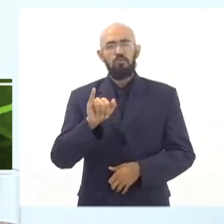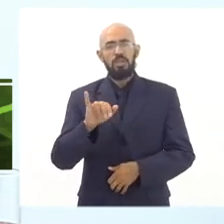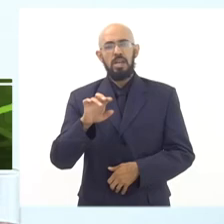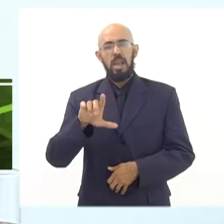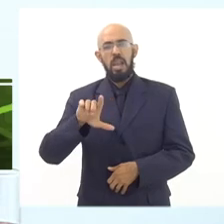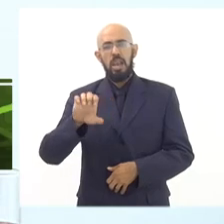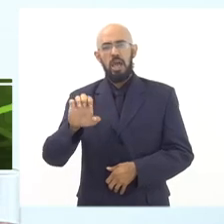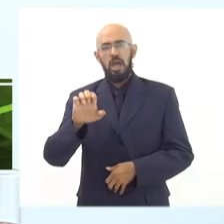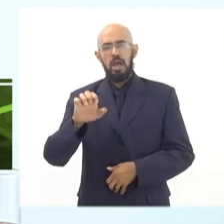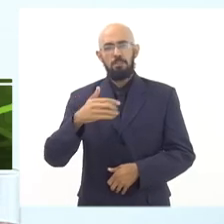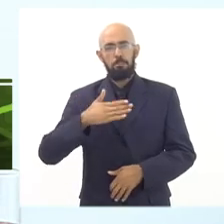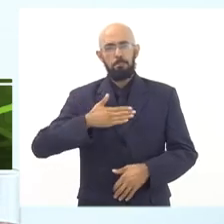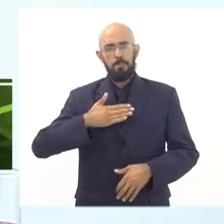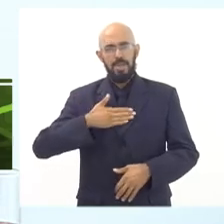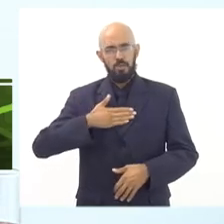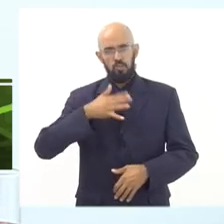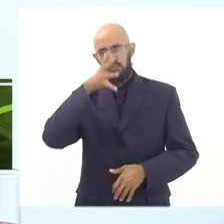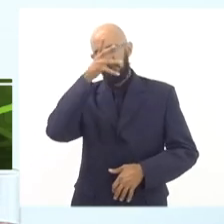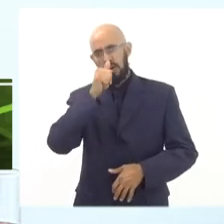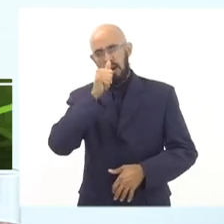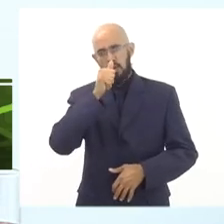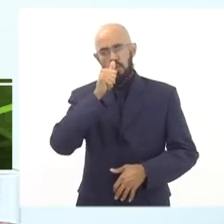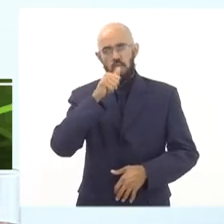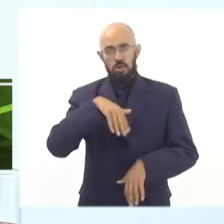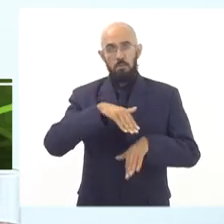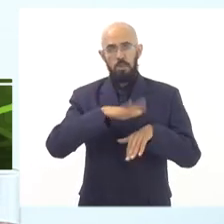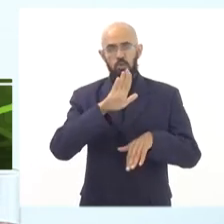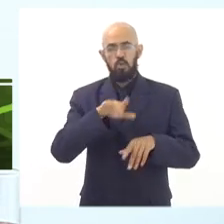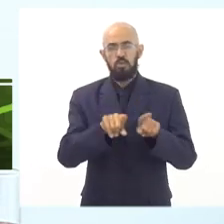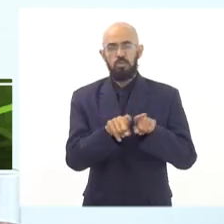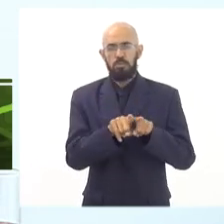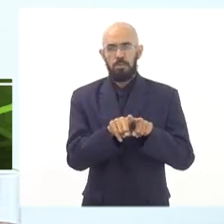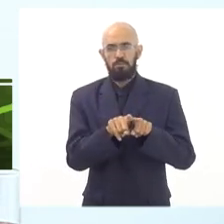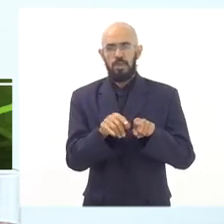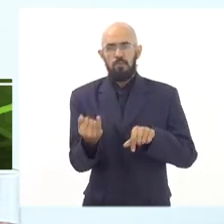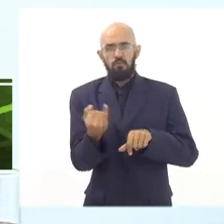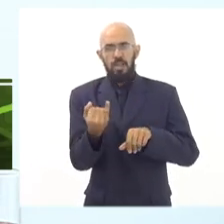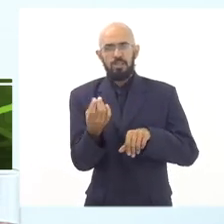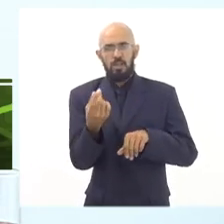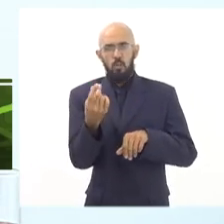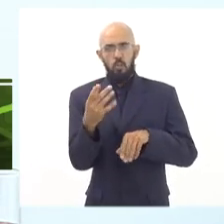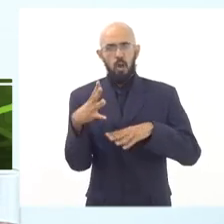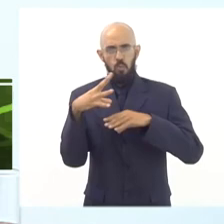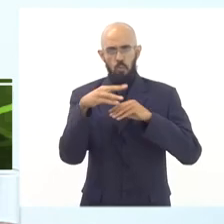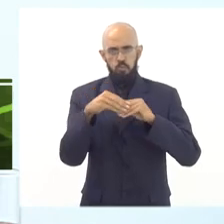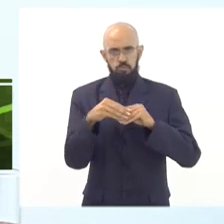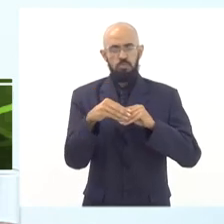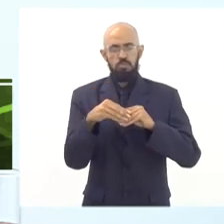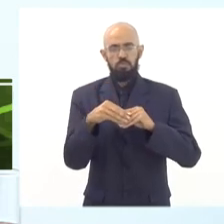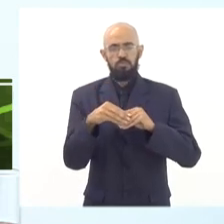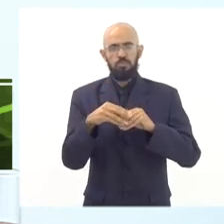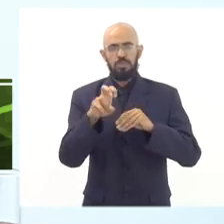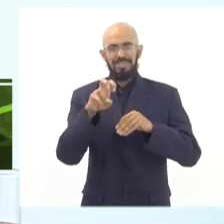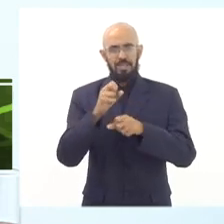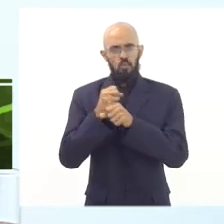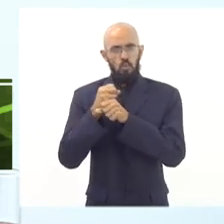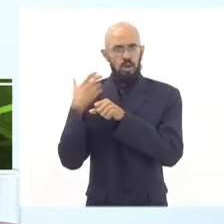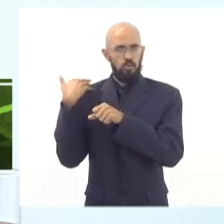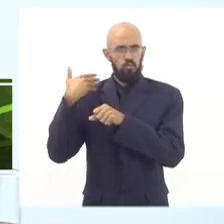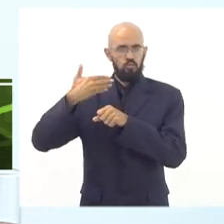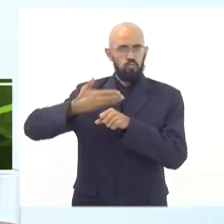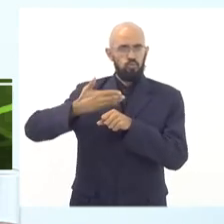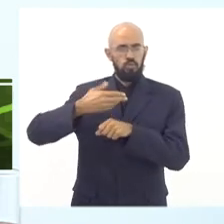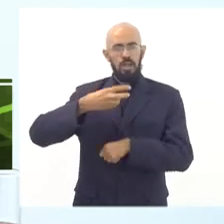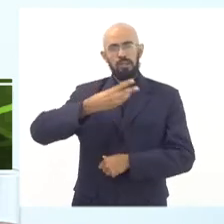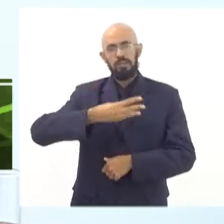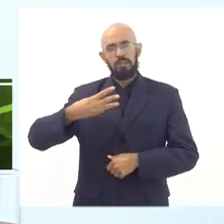Então, gente pegou os índices oficiais e a inflação acumulada para o preço dos alimentos nos últimos cinco anos, chegou a